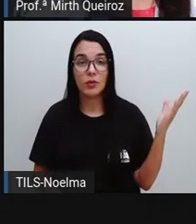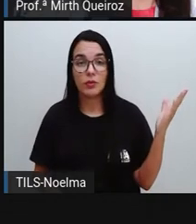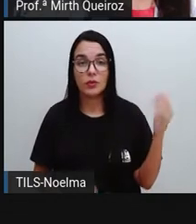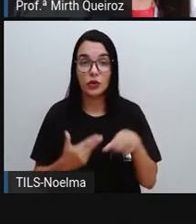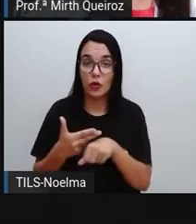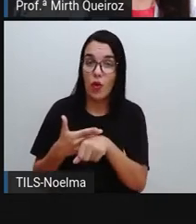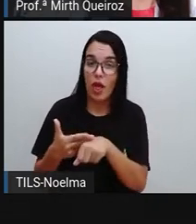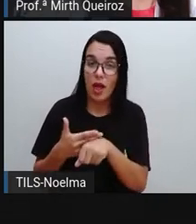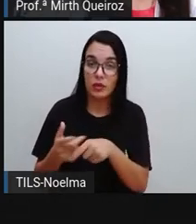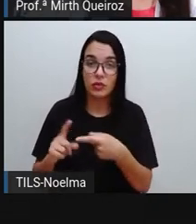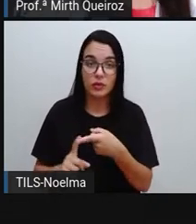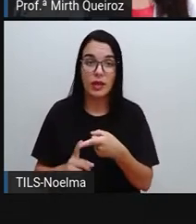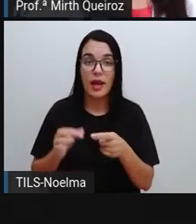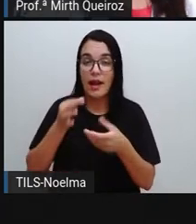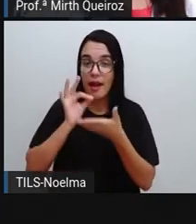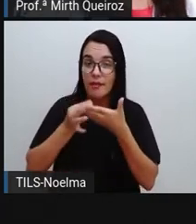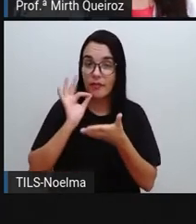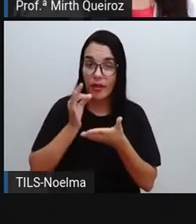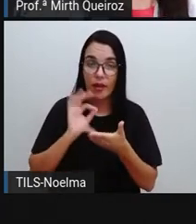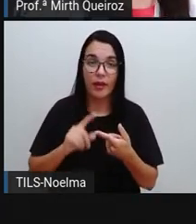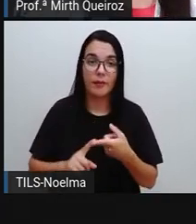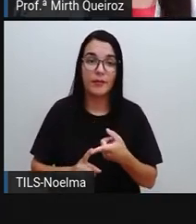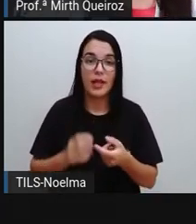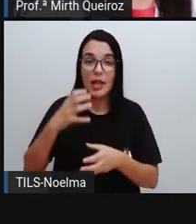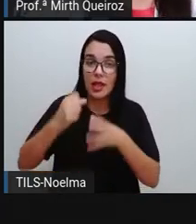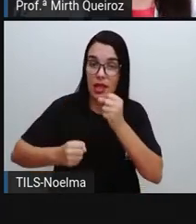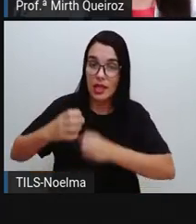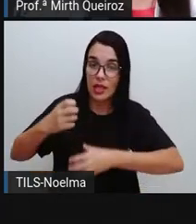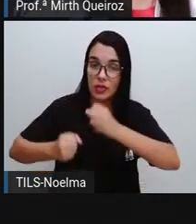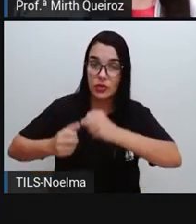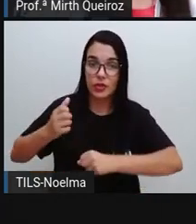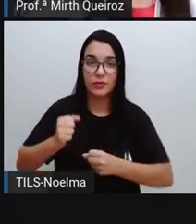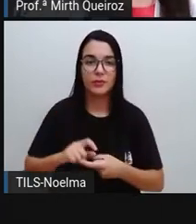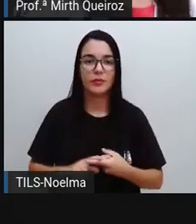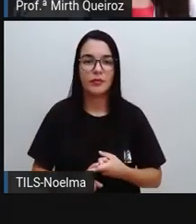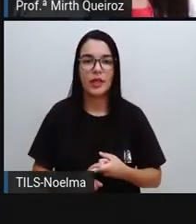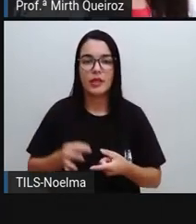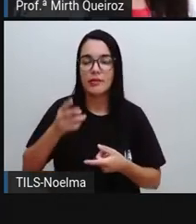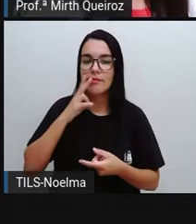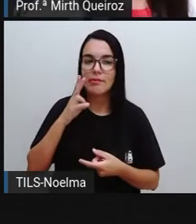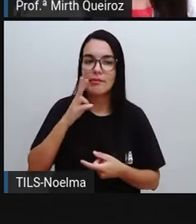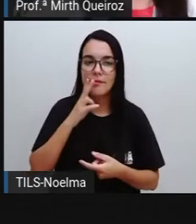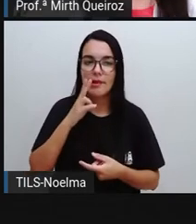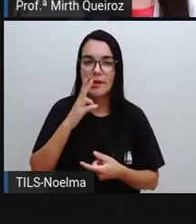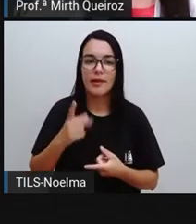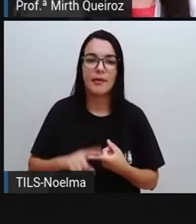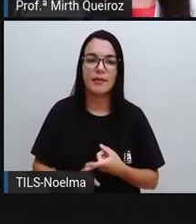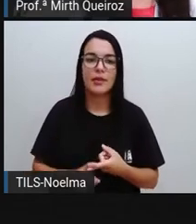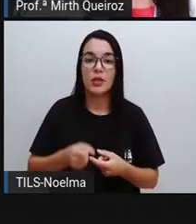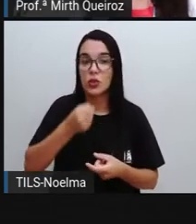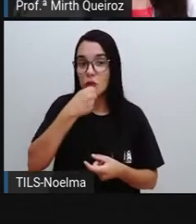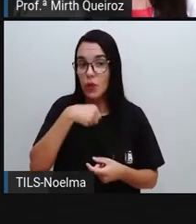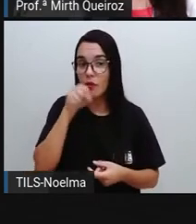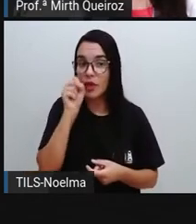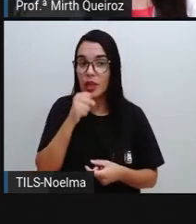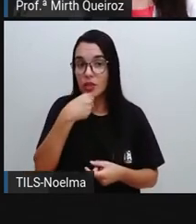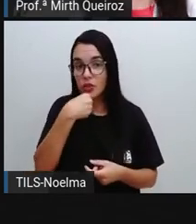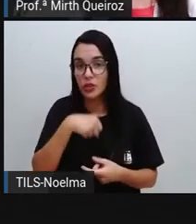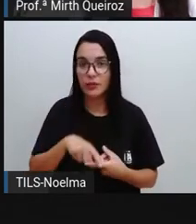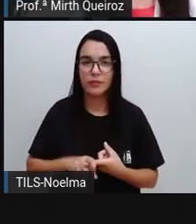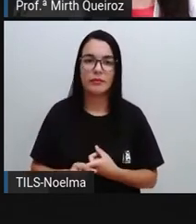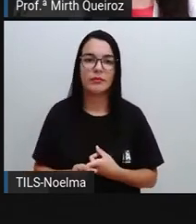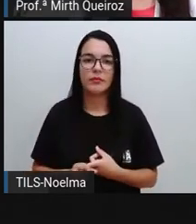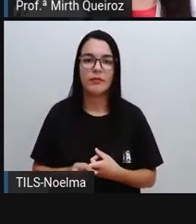né? Tais como o chocolate, o café, o leite, o cigarro, o sorvete.